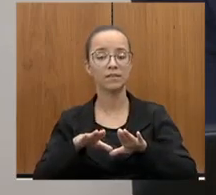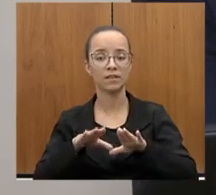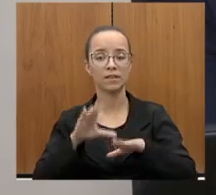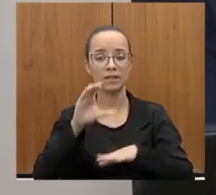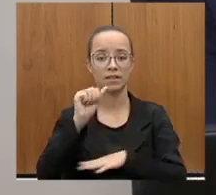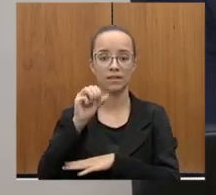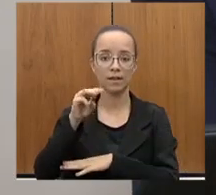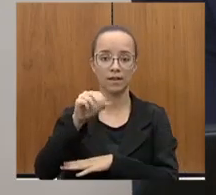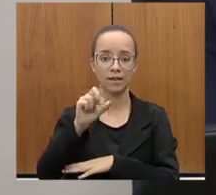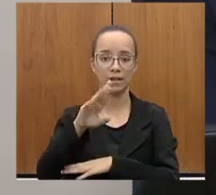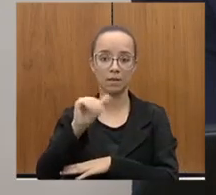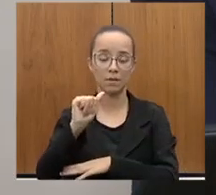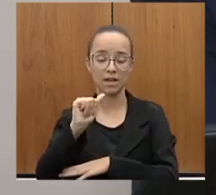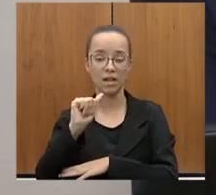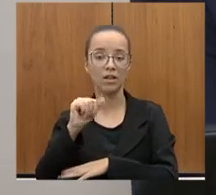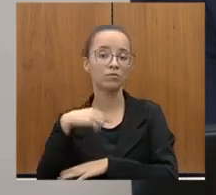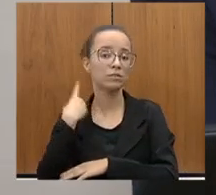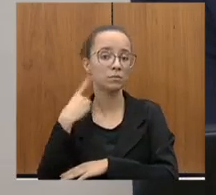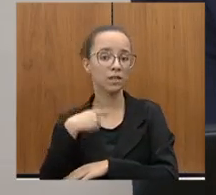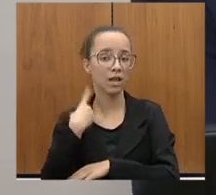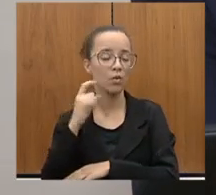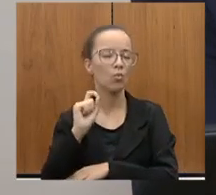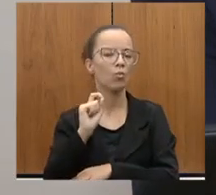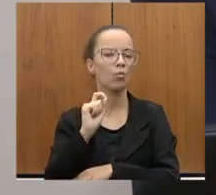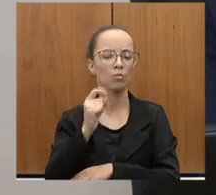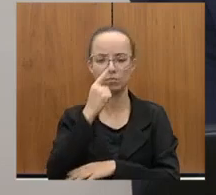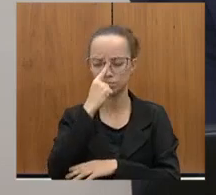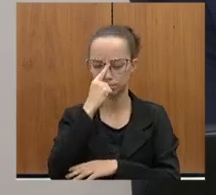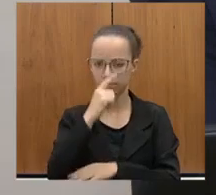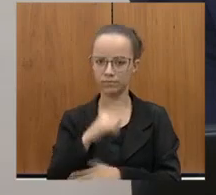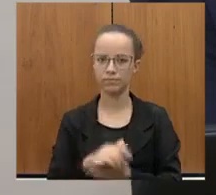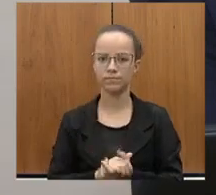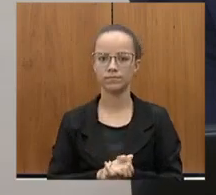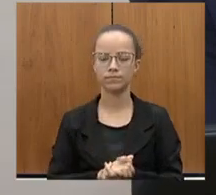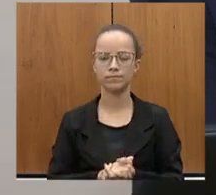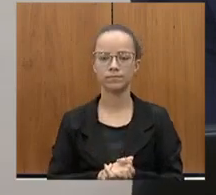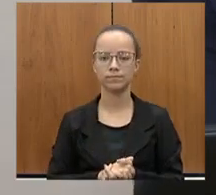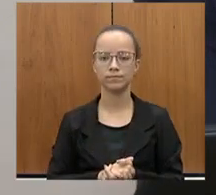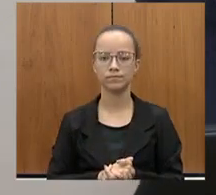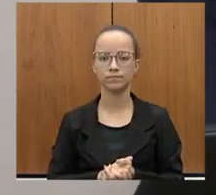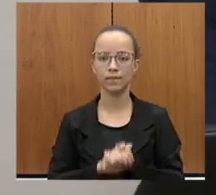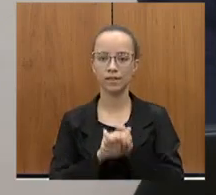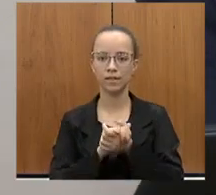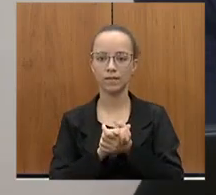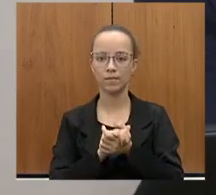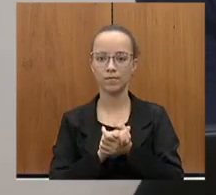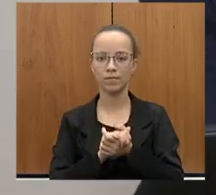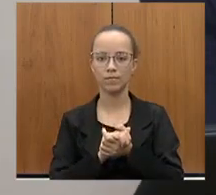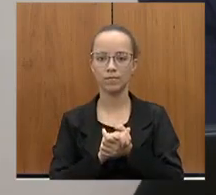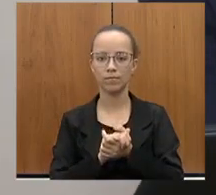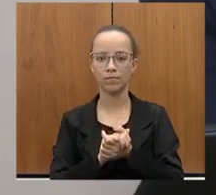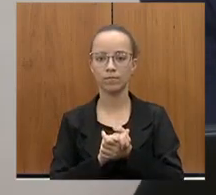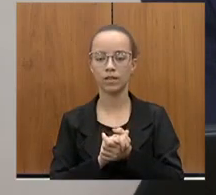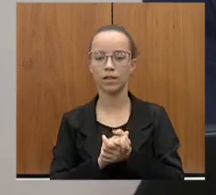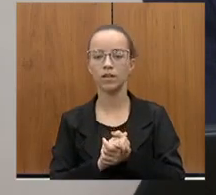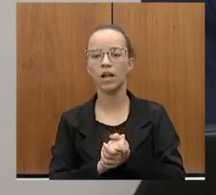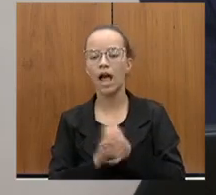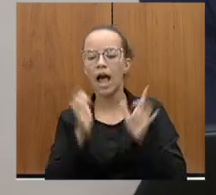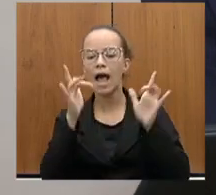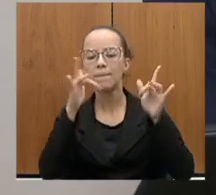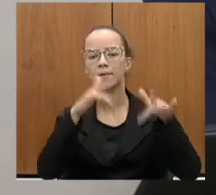Deputados, que é o que nós temos ouvido de abandono de novas linhas em Minas Gerais.